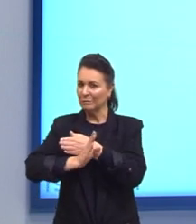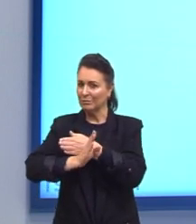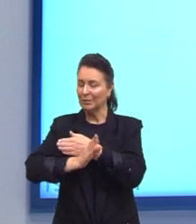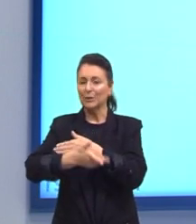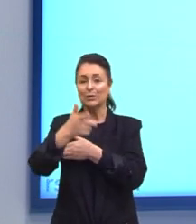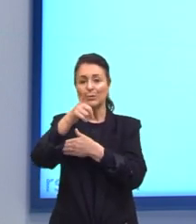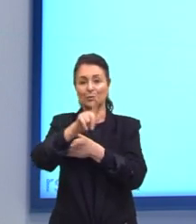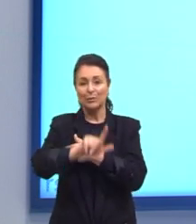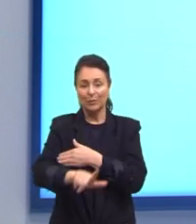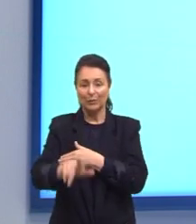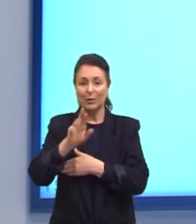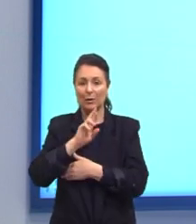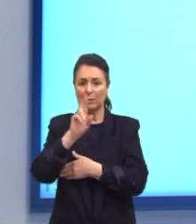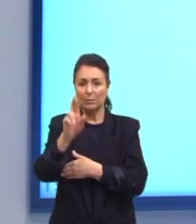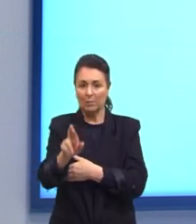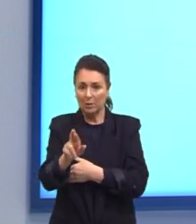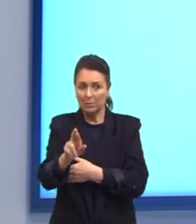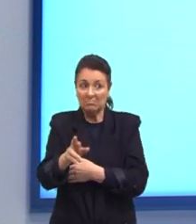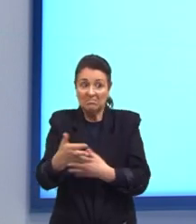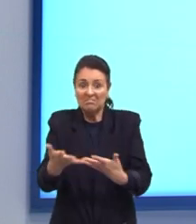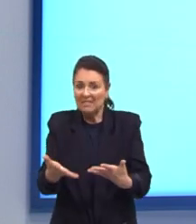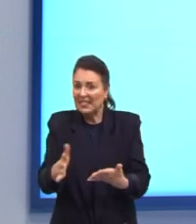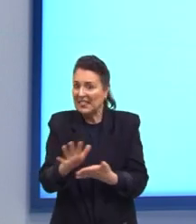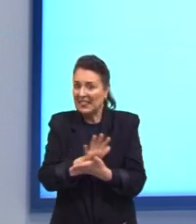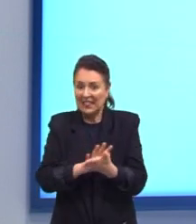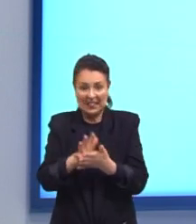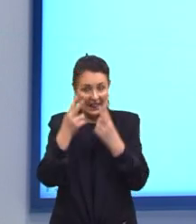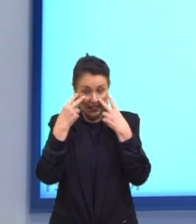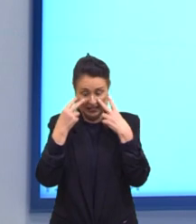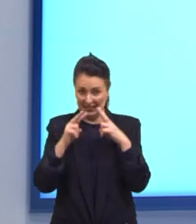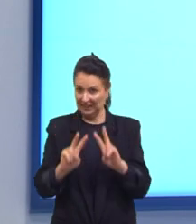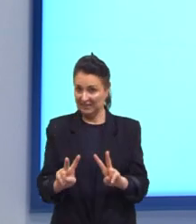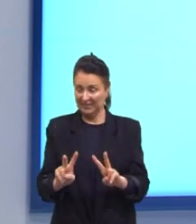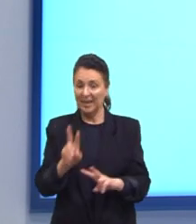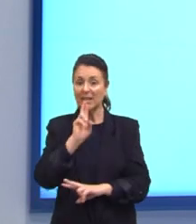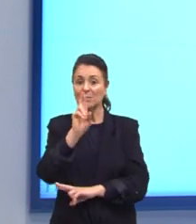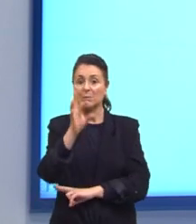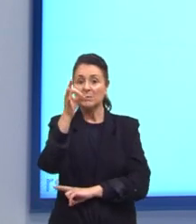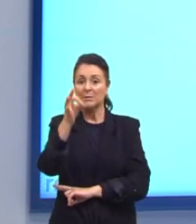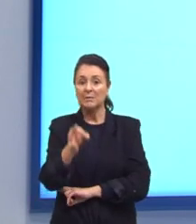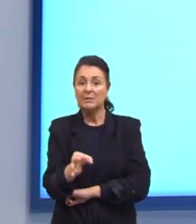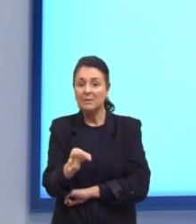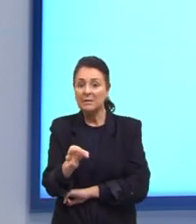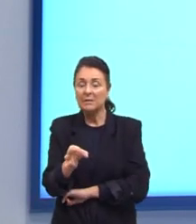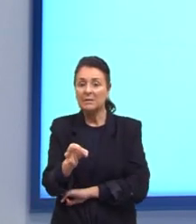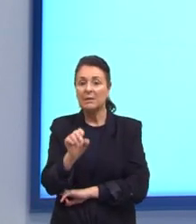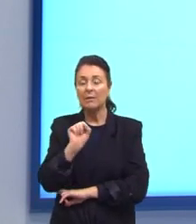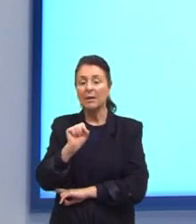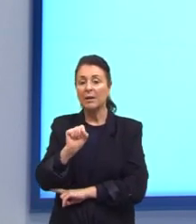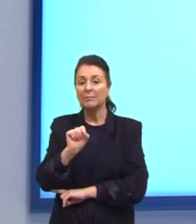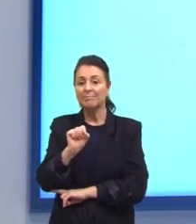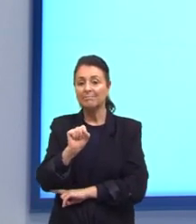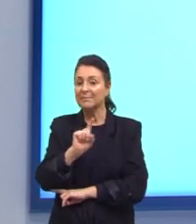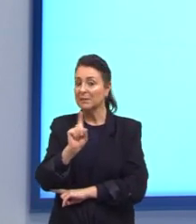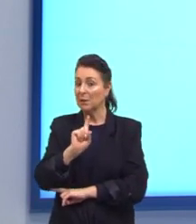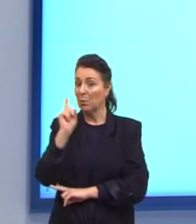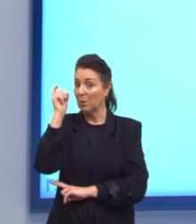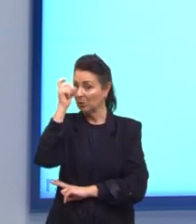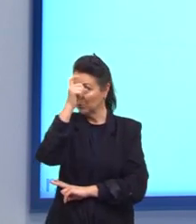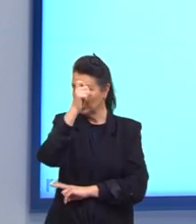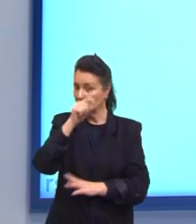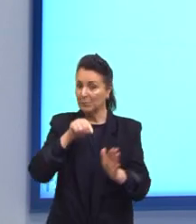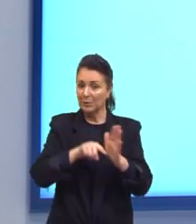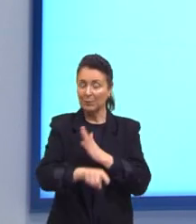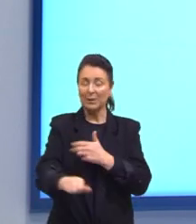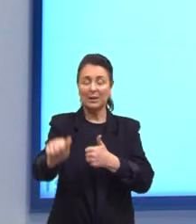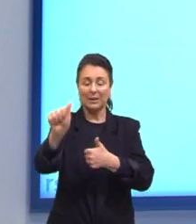Respostas que são meio absurdas A nossa resposta correta Essa questão não é nem muito difícil É a